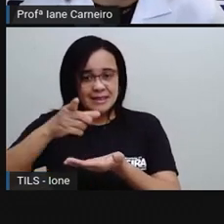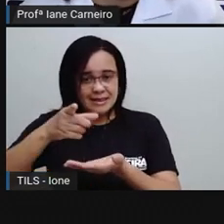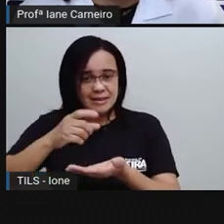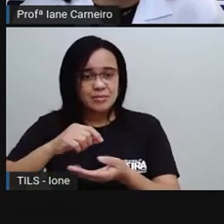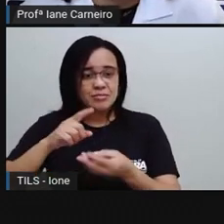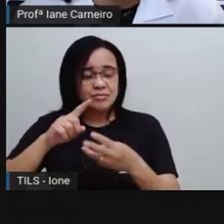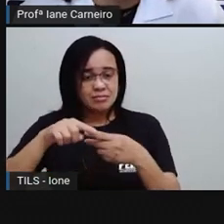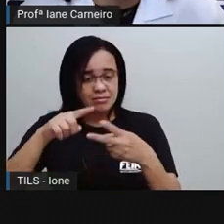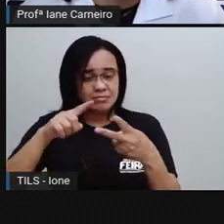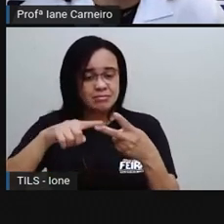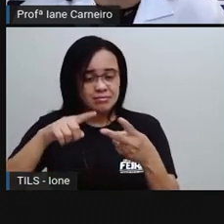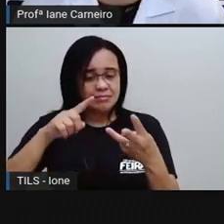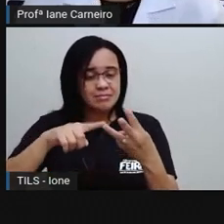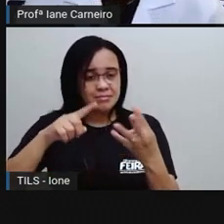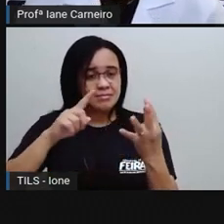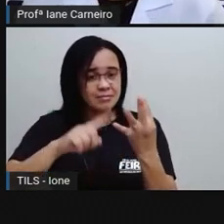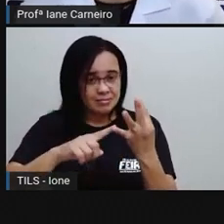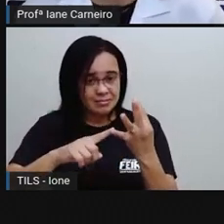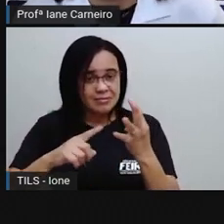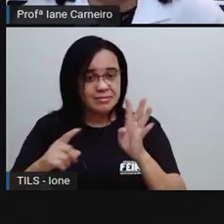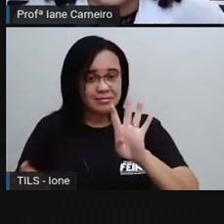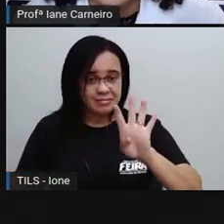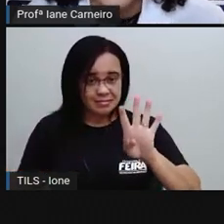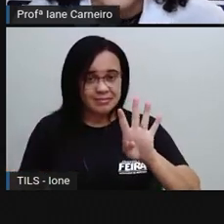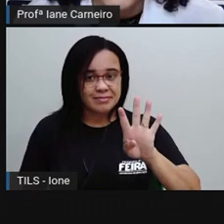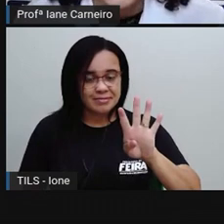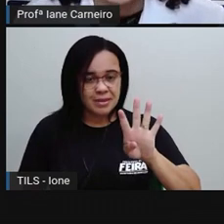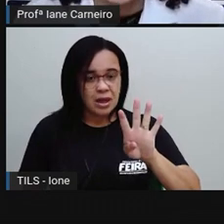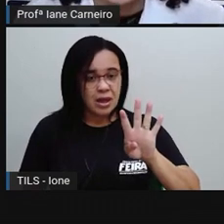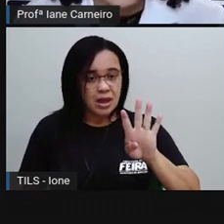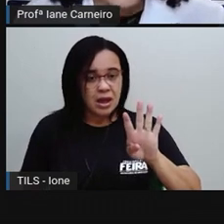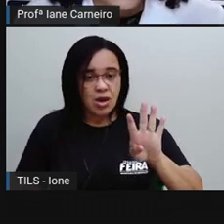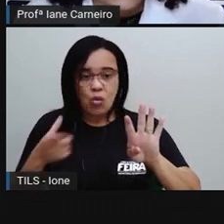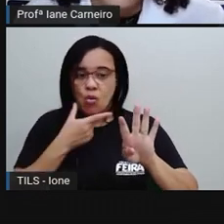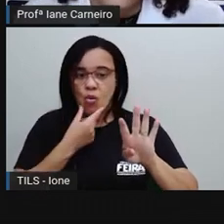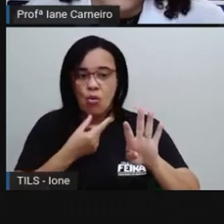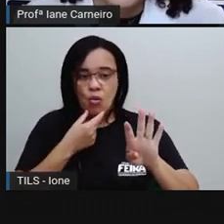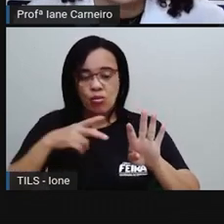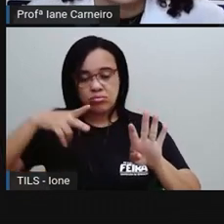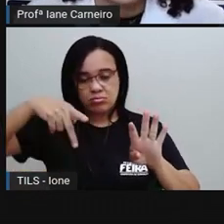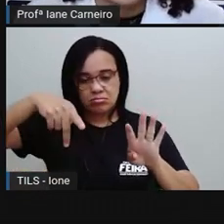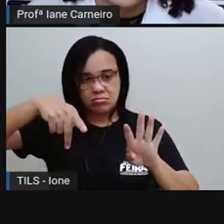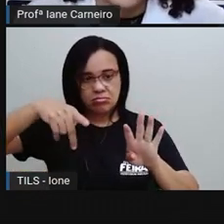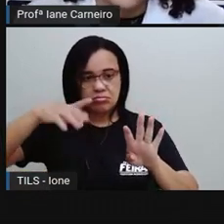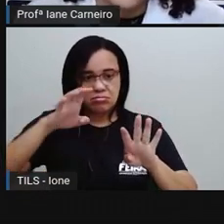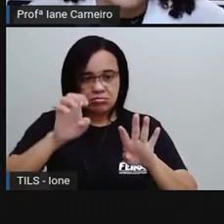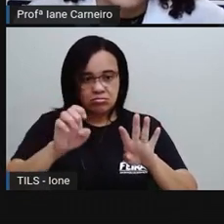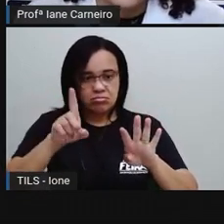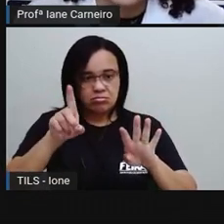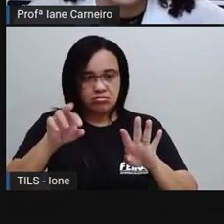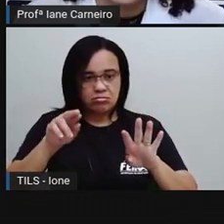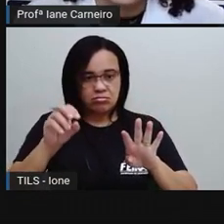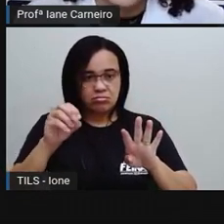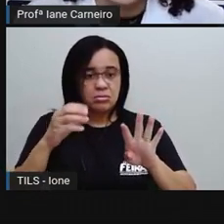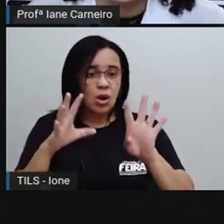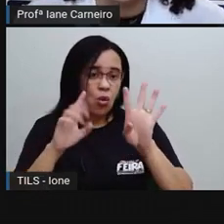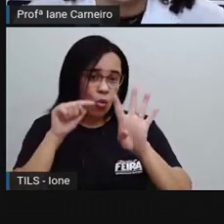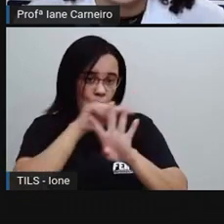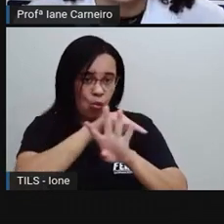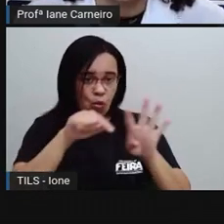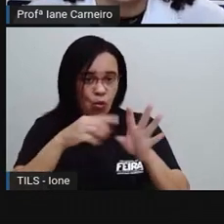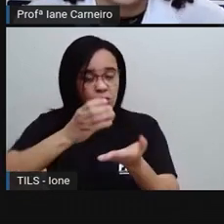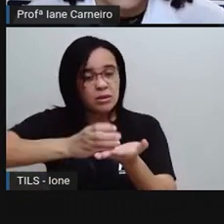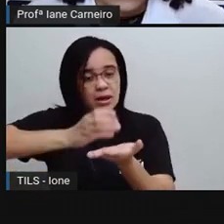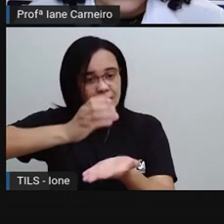quatro. Será que bebeu mais algum? Não. Pedro só bebeu quatro copos. Então, a gente, ó, conta um, dois,